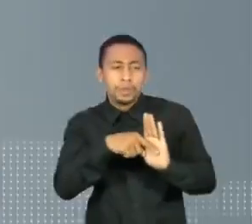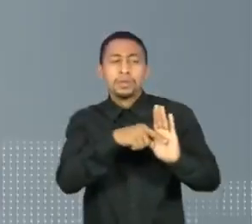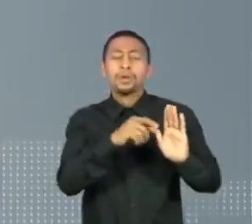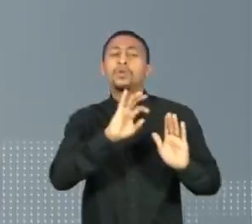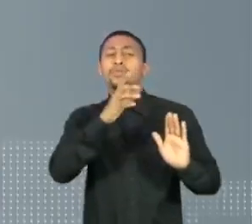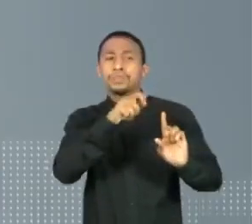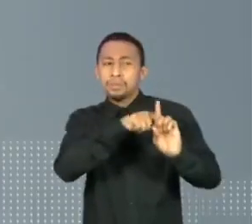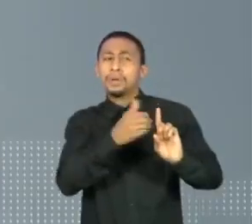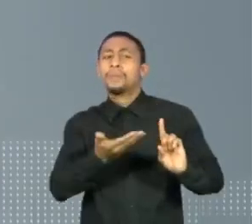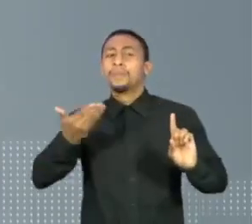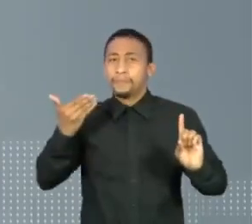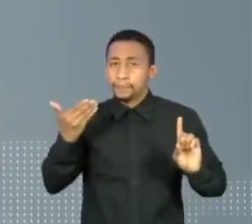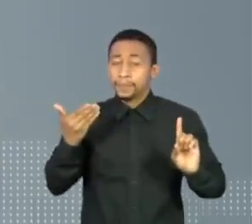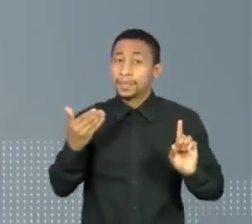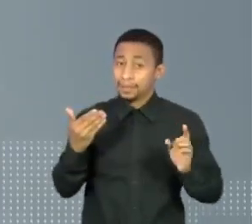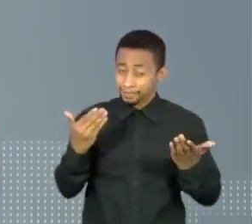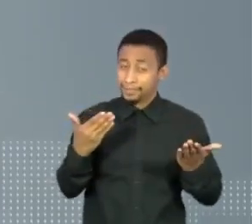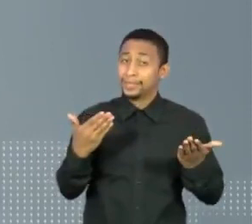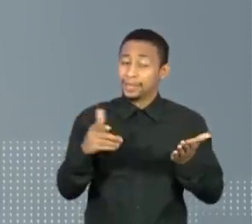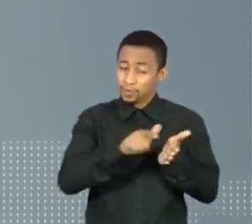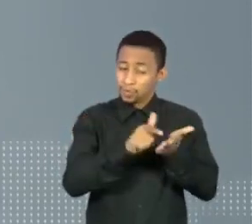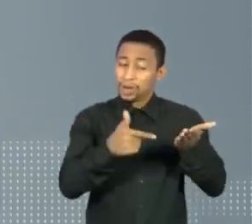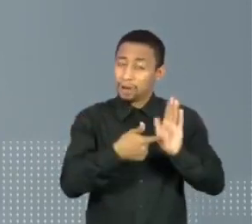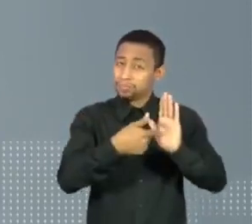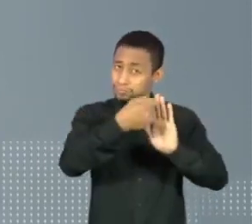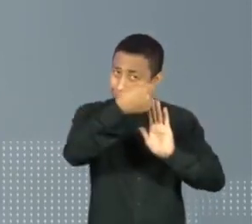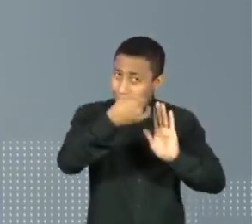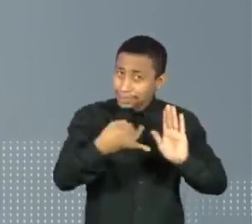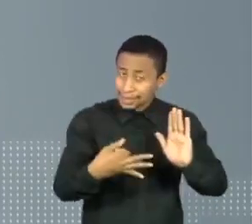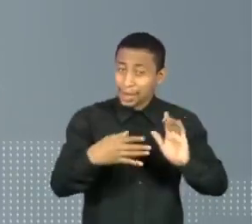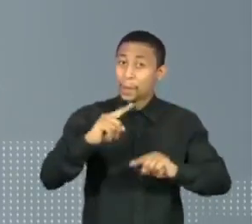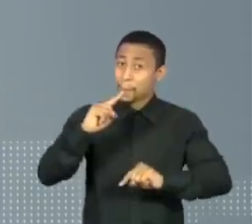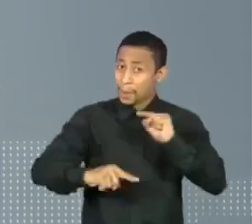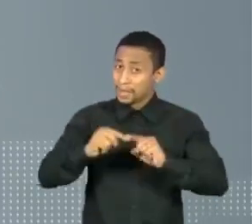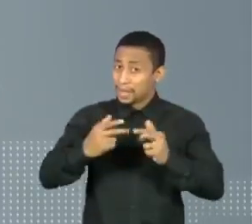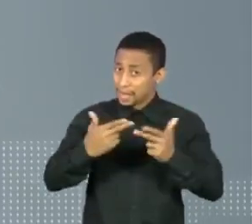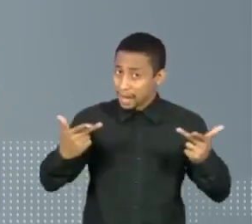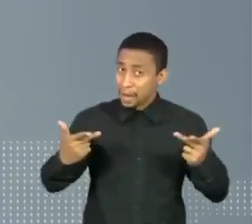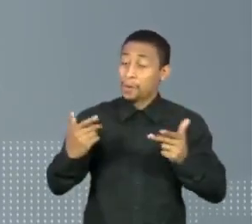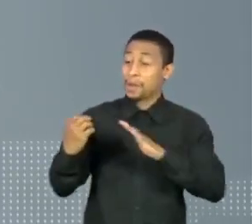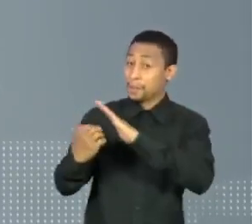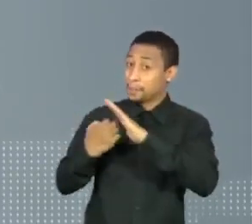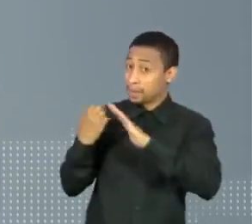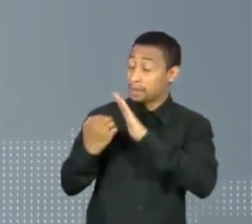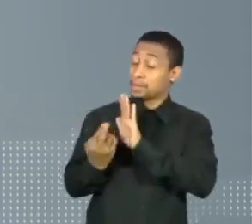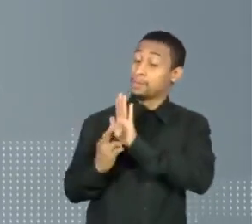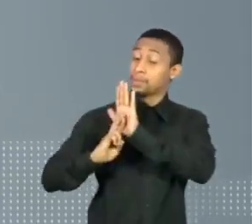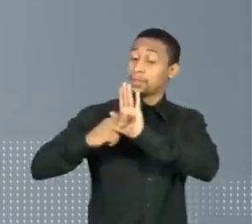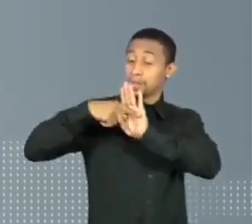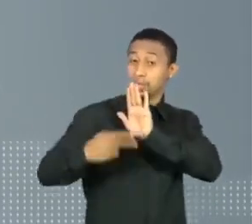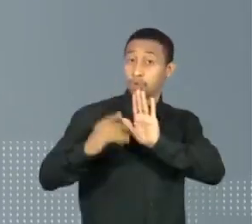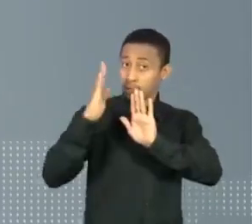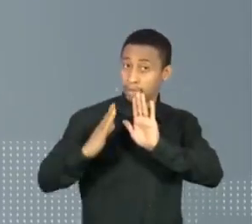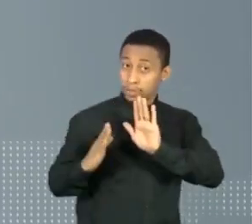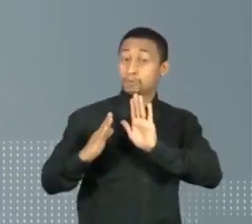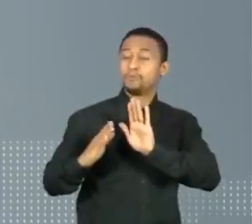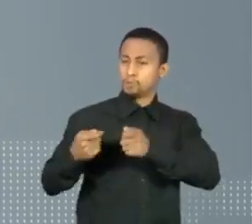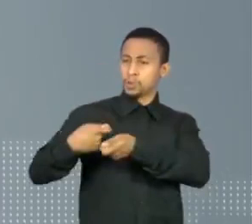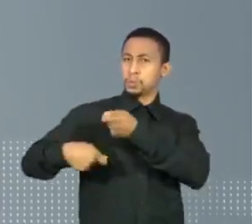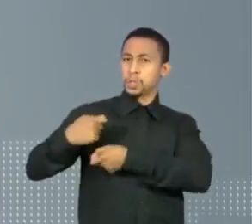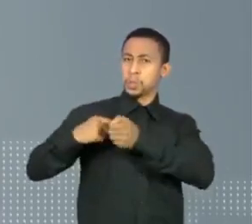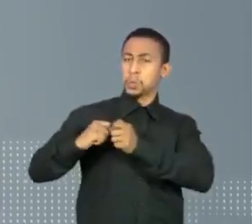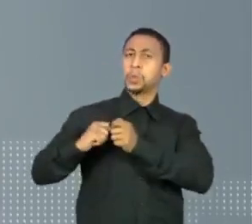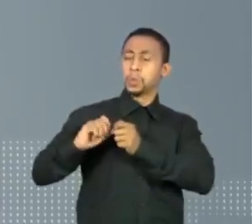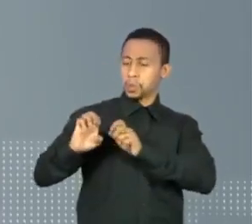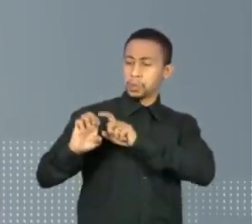do mês passado. A reportagem do jornal diz que parte deste material veio de uma empresa que tem como representante no Brasil um executivo que atua no